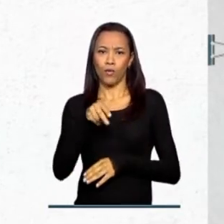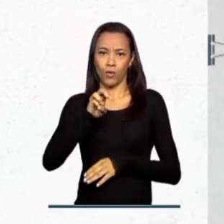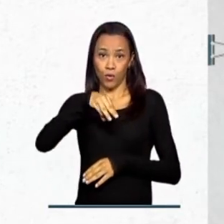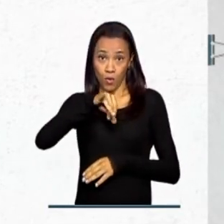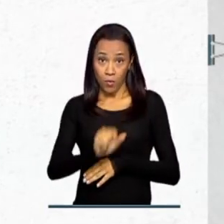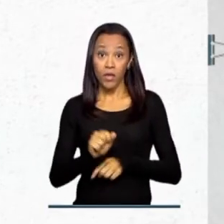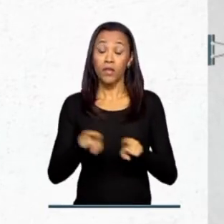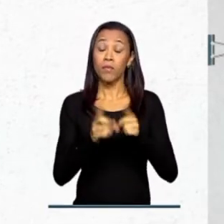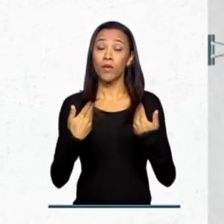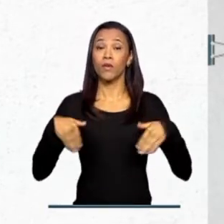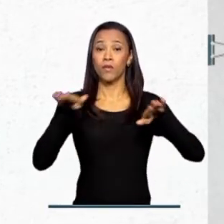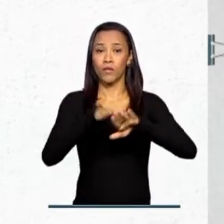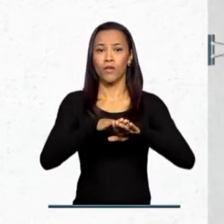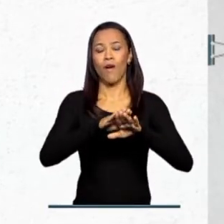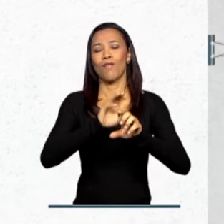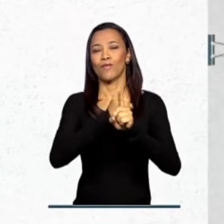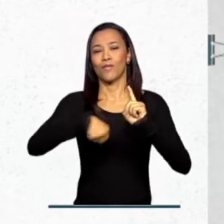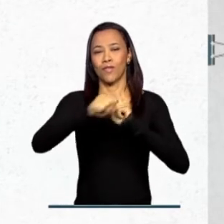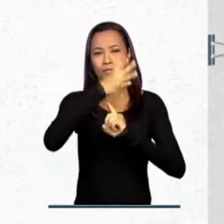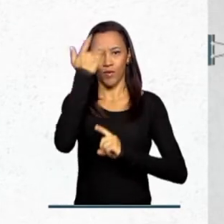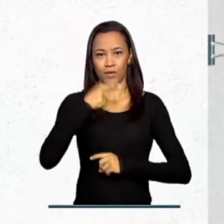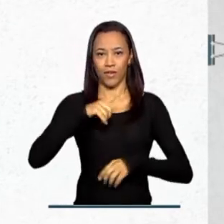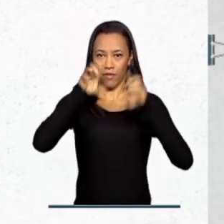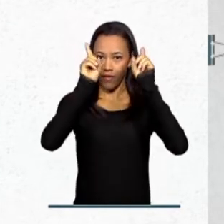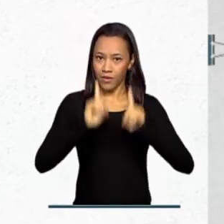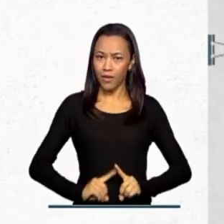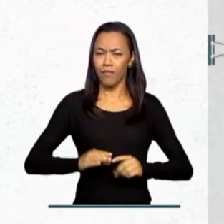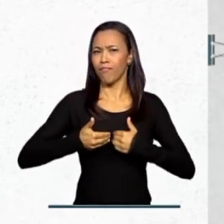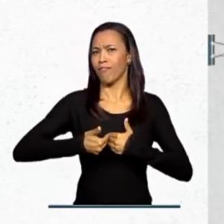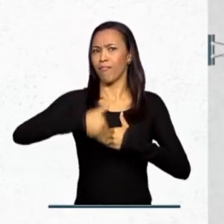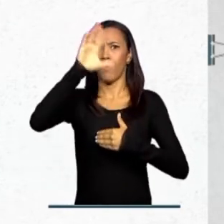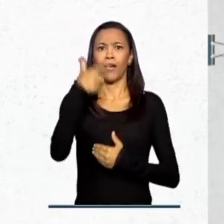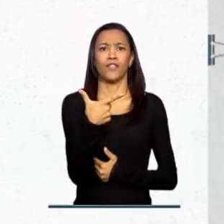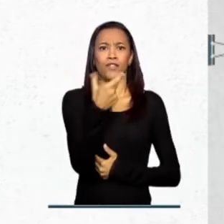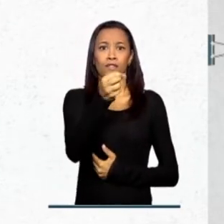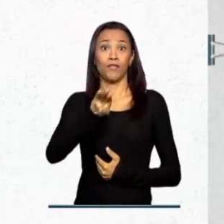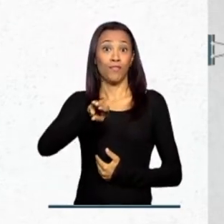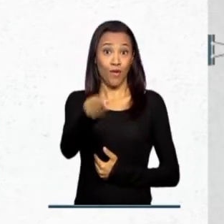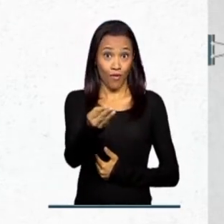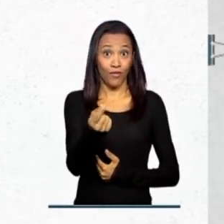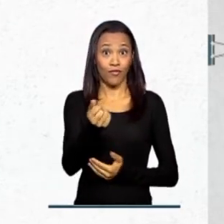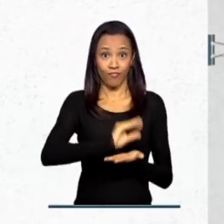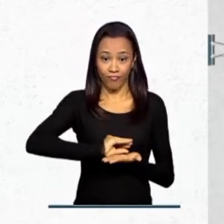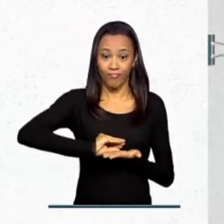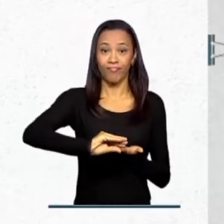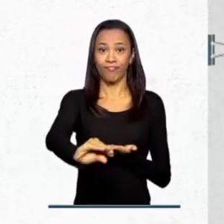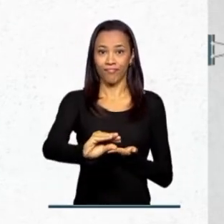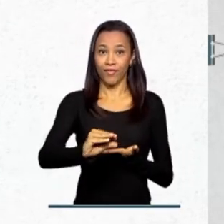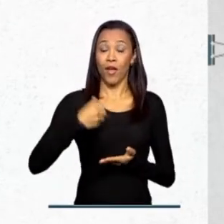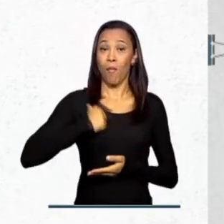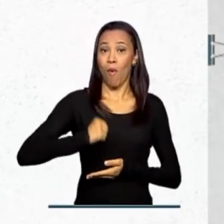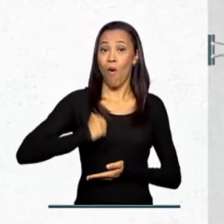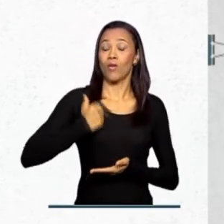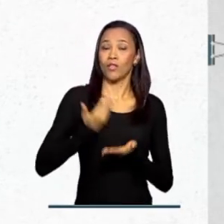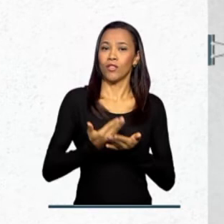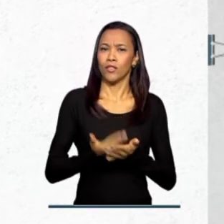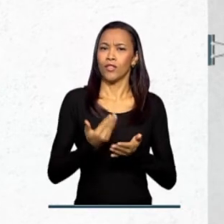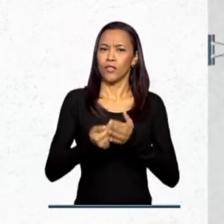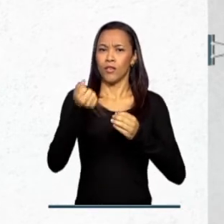de pessoas com deficiência. Mais de 20 milhões de reais vão ser investidos em bolsas de mestrado e doutorado.